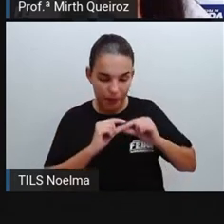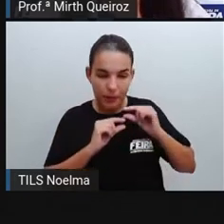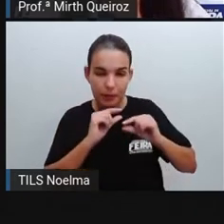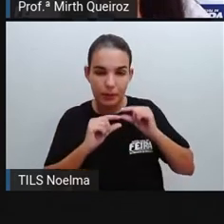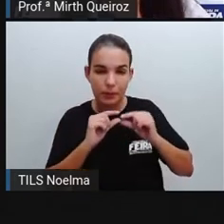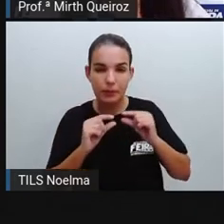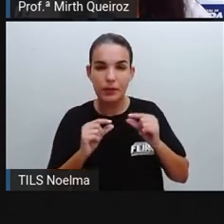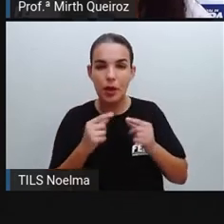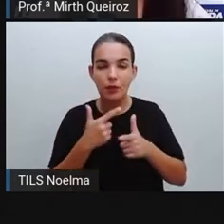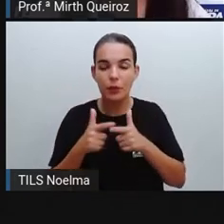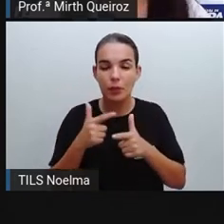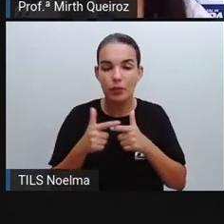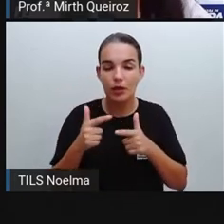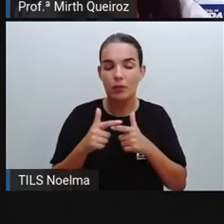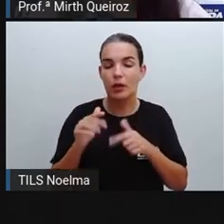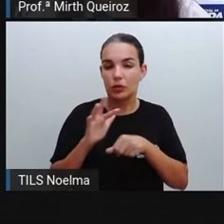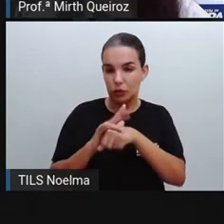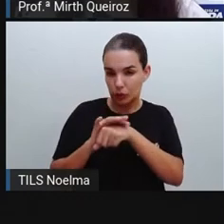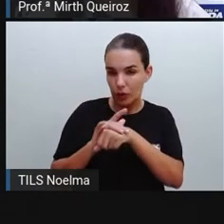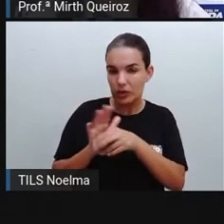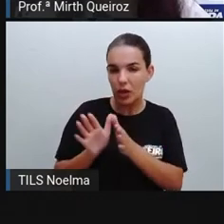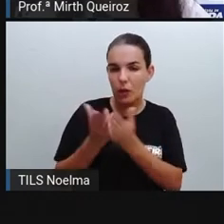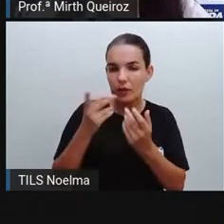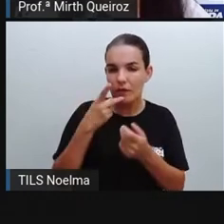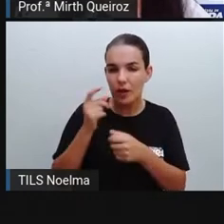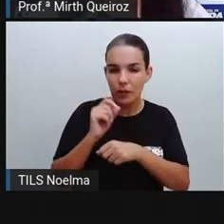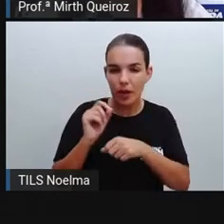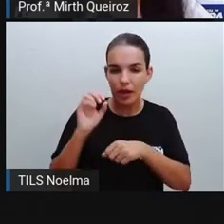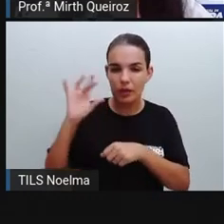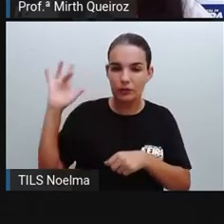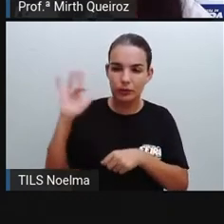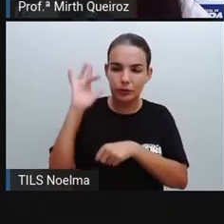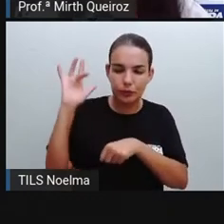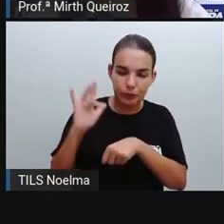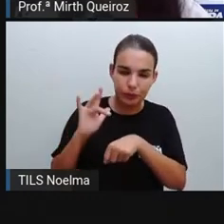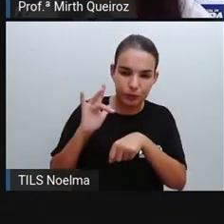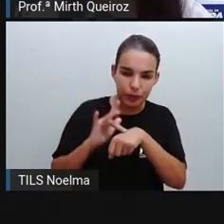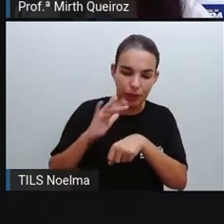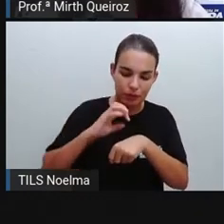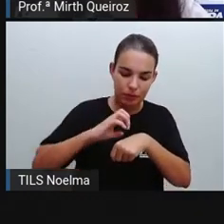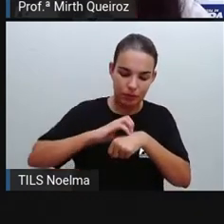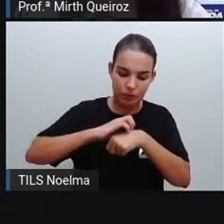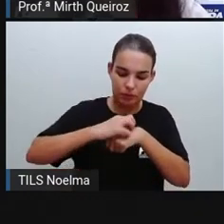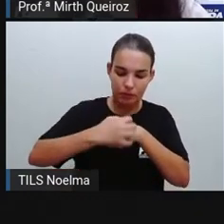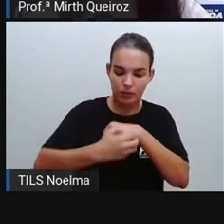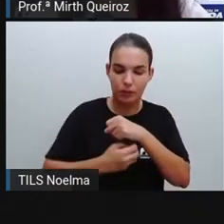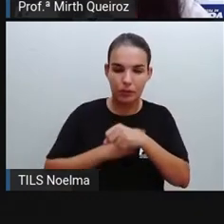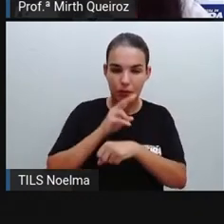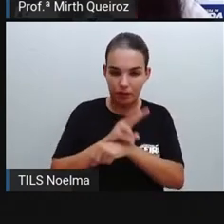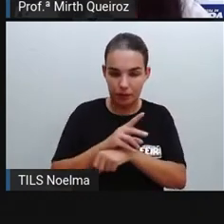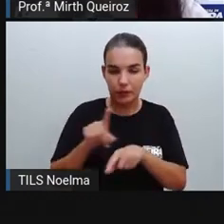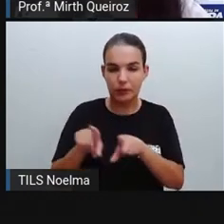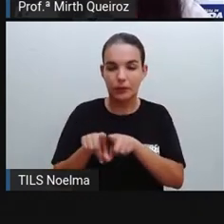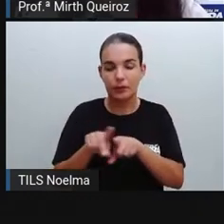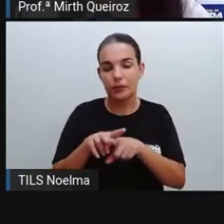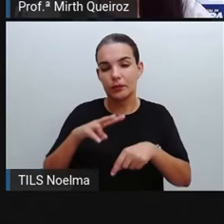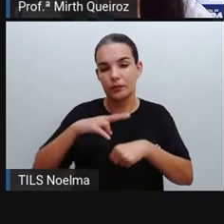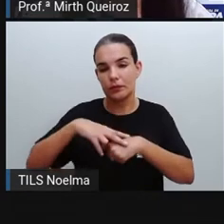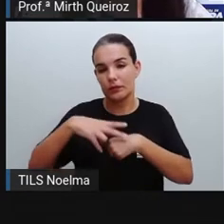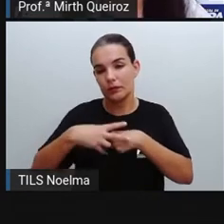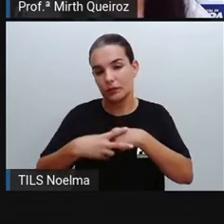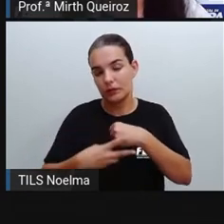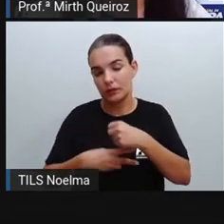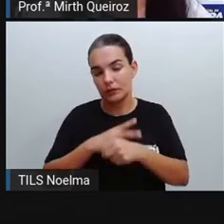quando a gente estava falando sobre zika, chikungunya e dengue, nós fizemos, nós tivemos lá um infográfico comparativo, onde a gente